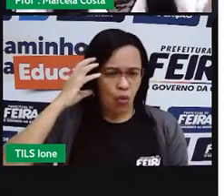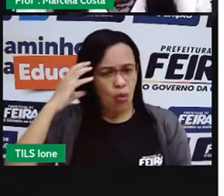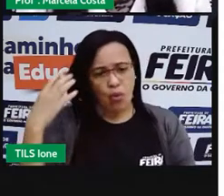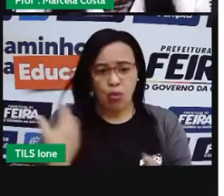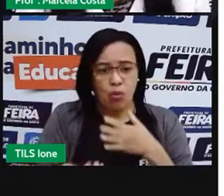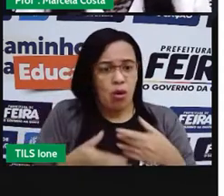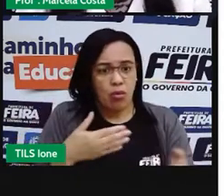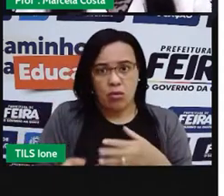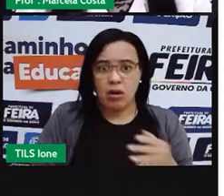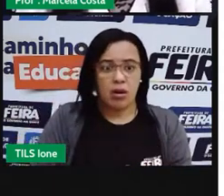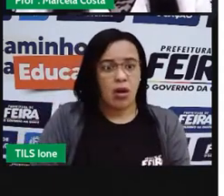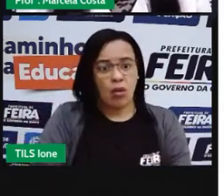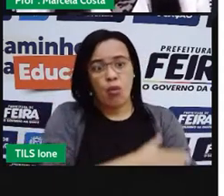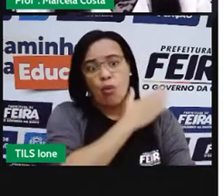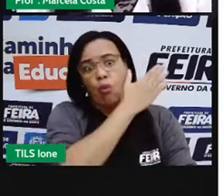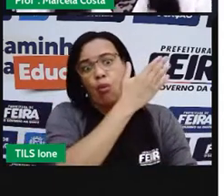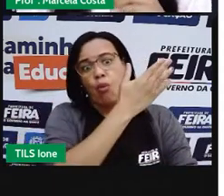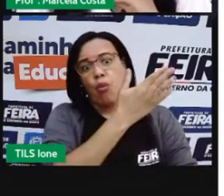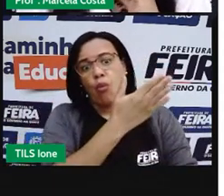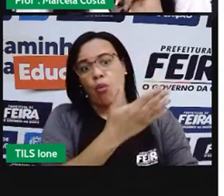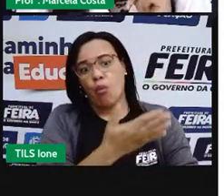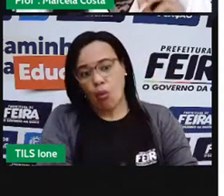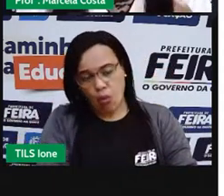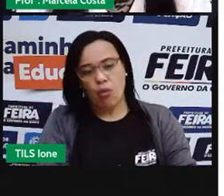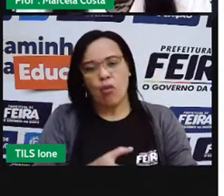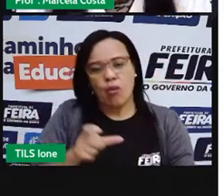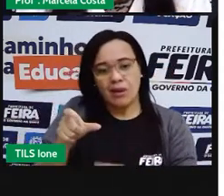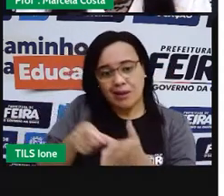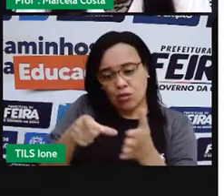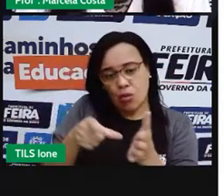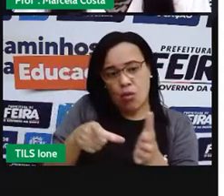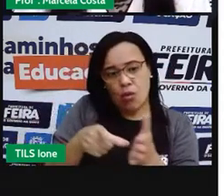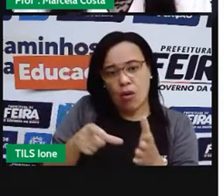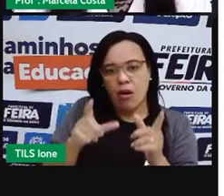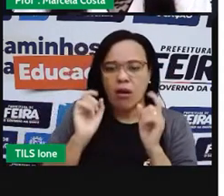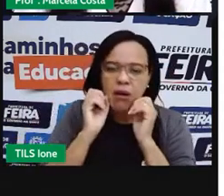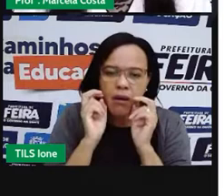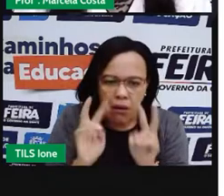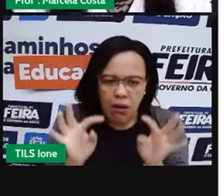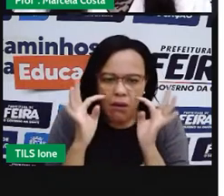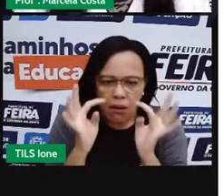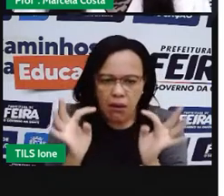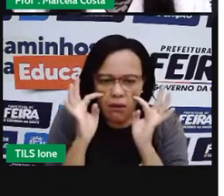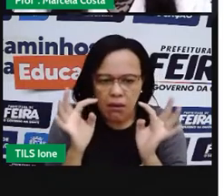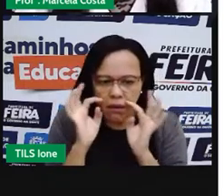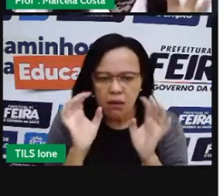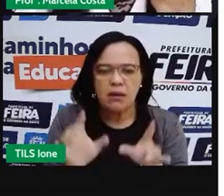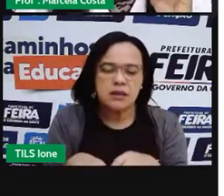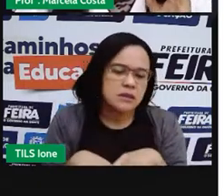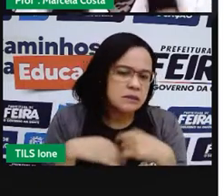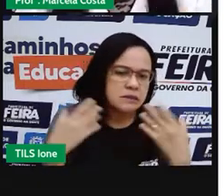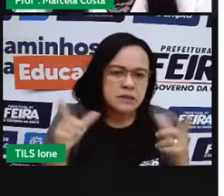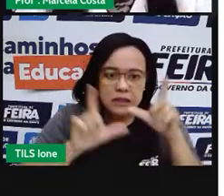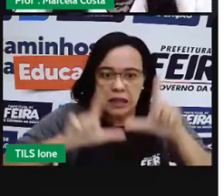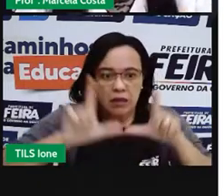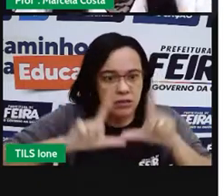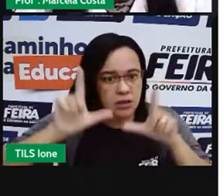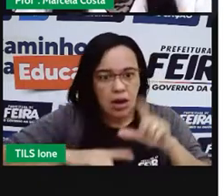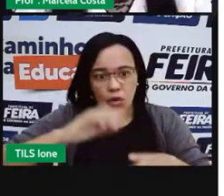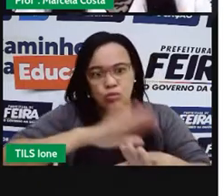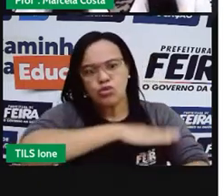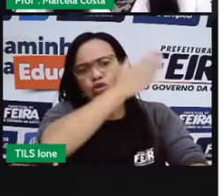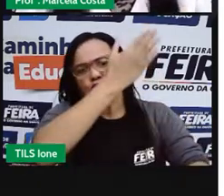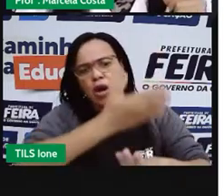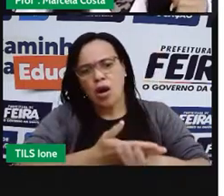inteiro, como um aparelho conectado uma camada, assistindo ali, televisando, via aí.